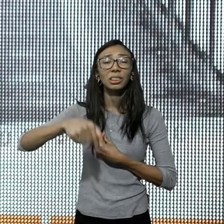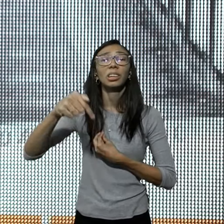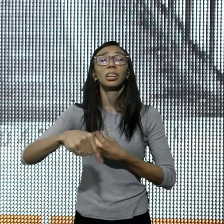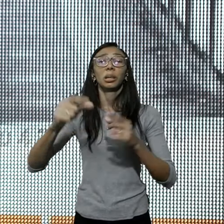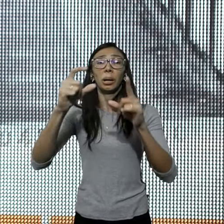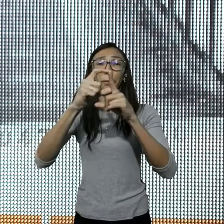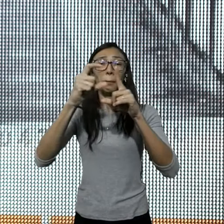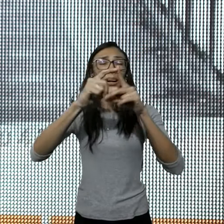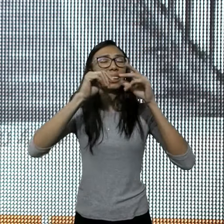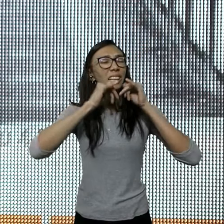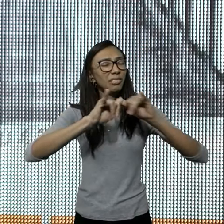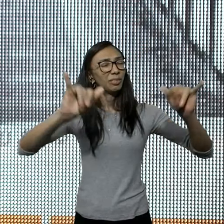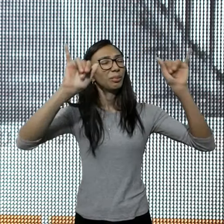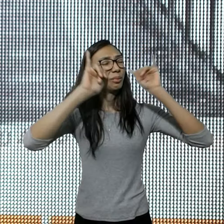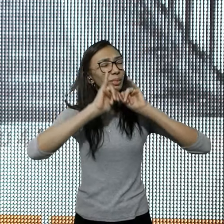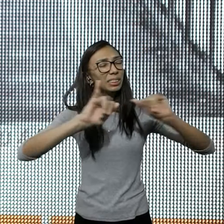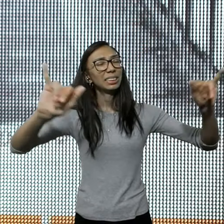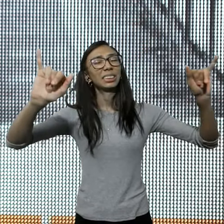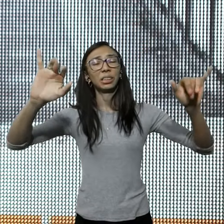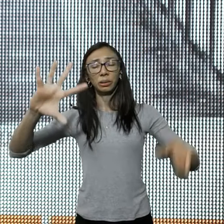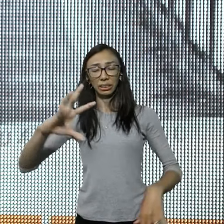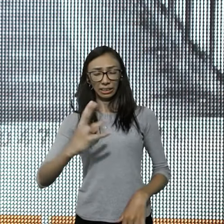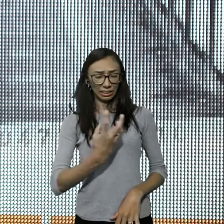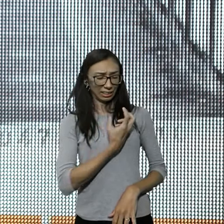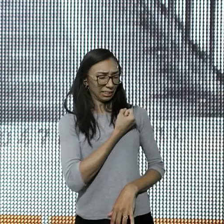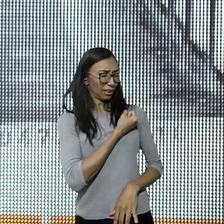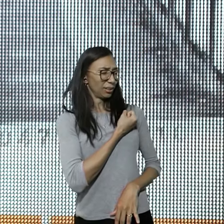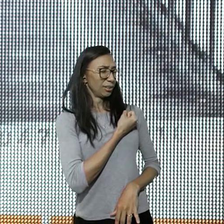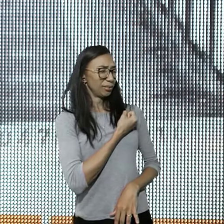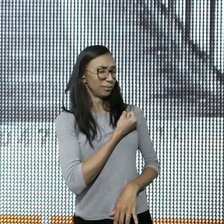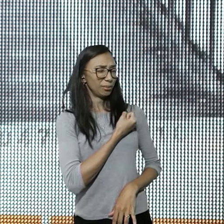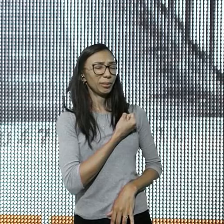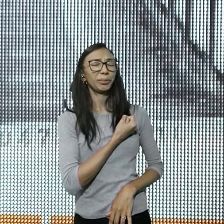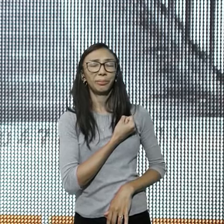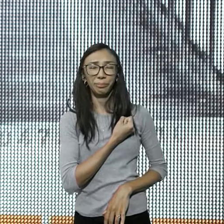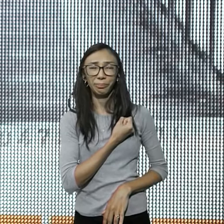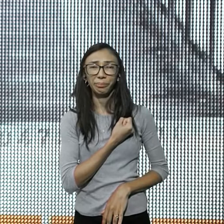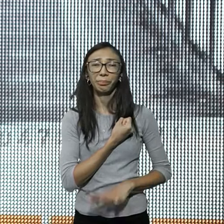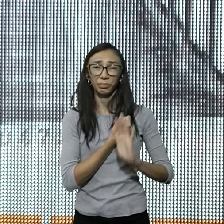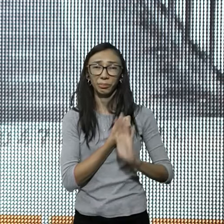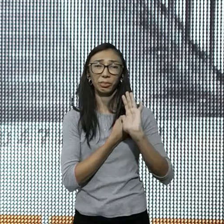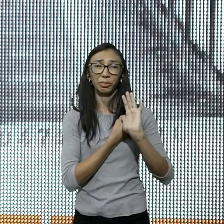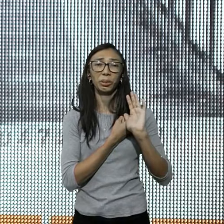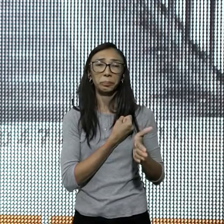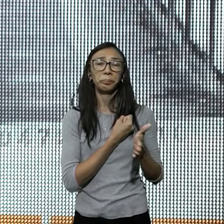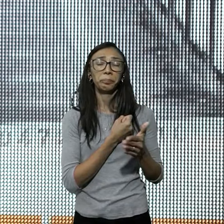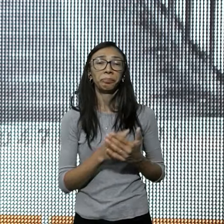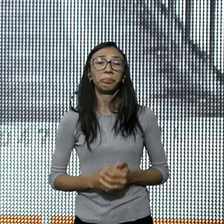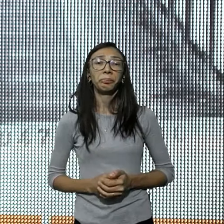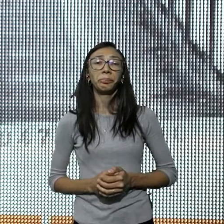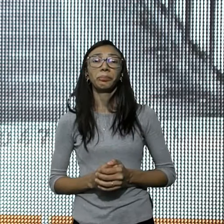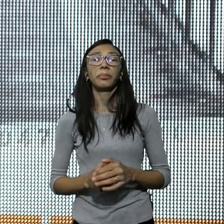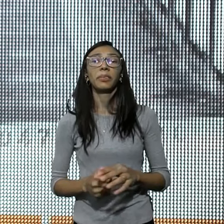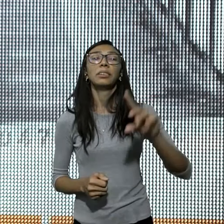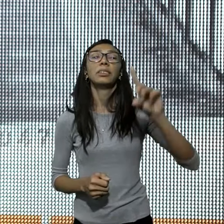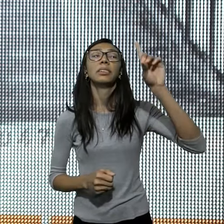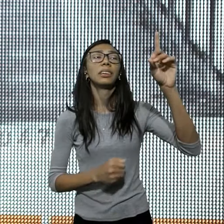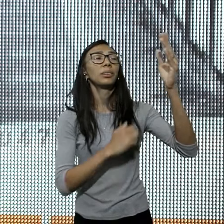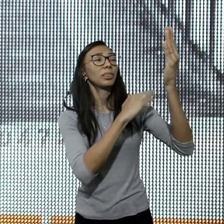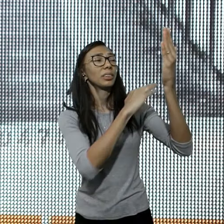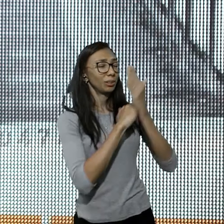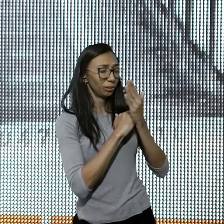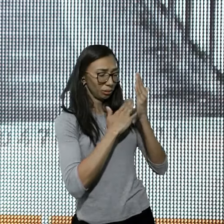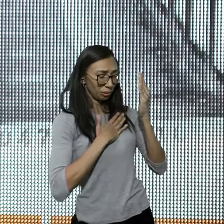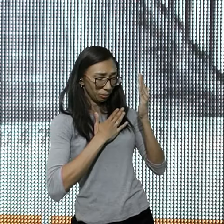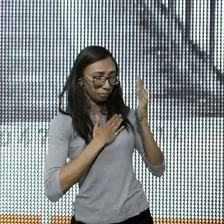porque um dia, essa palavra, alcançou o coração, impactou, e aquilo que Deus faz, na nossa vida, nós